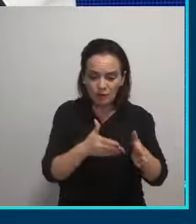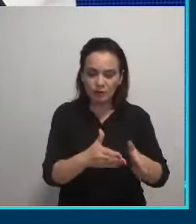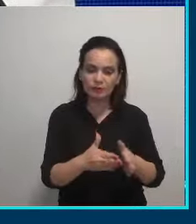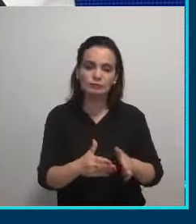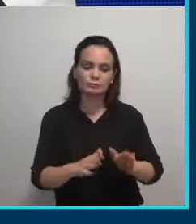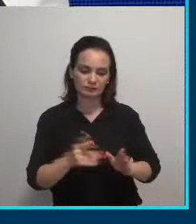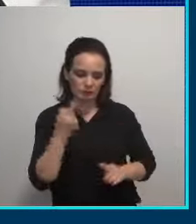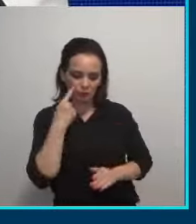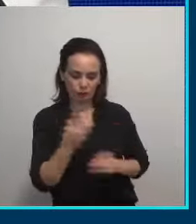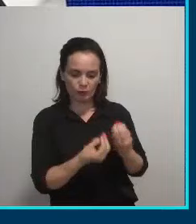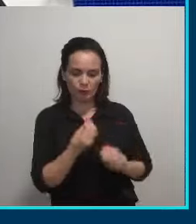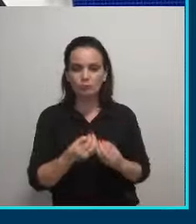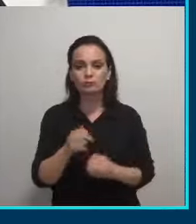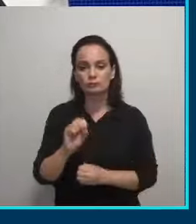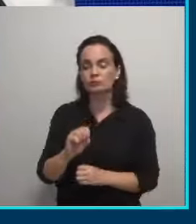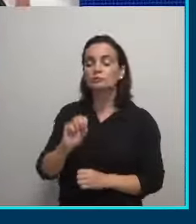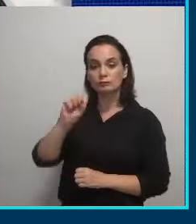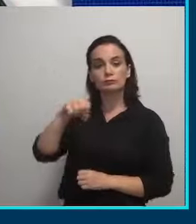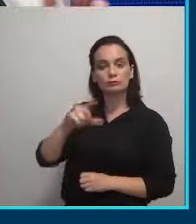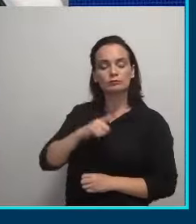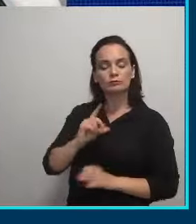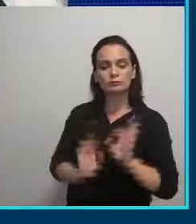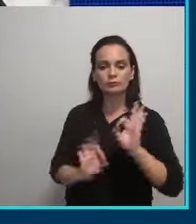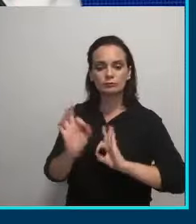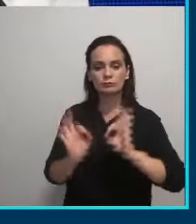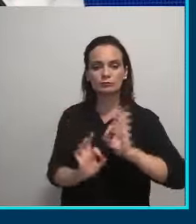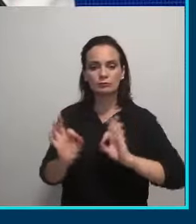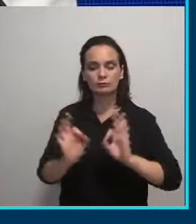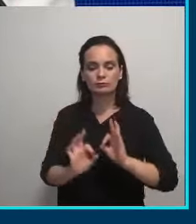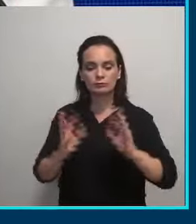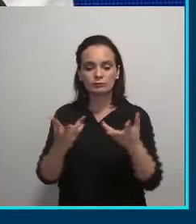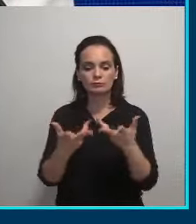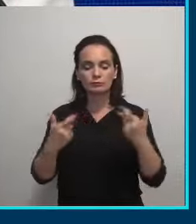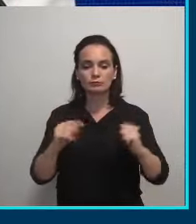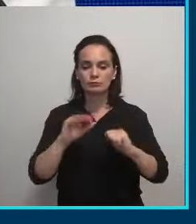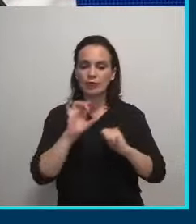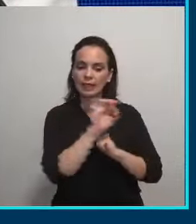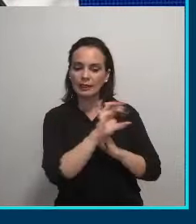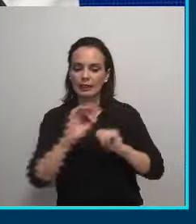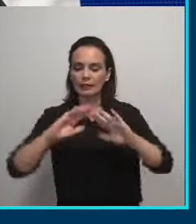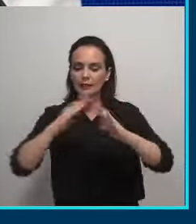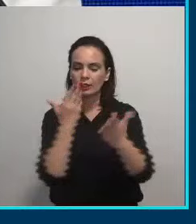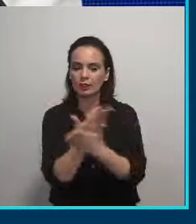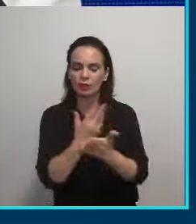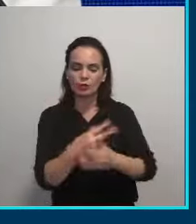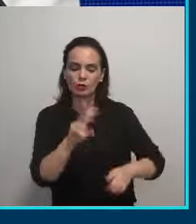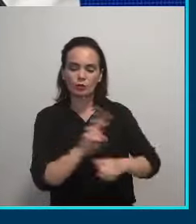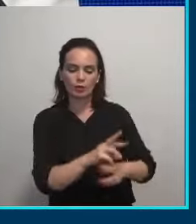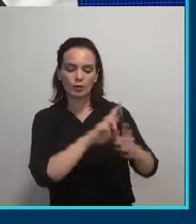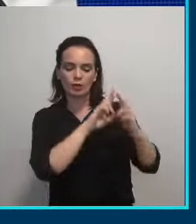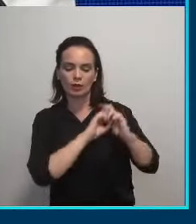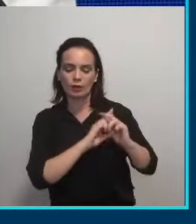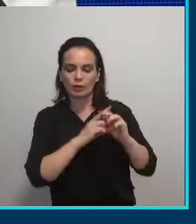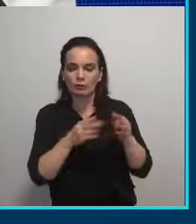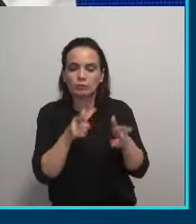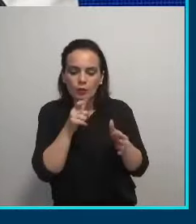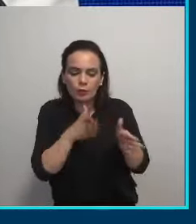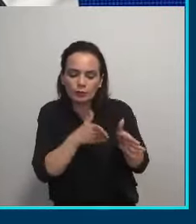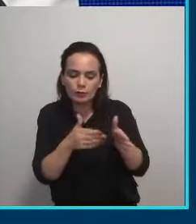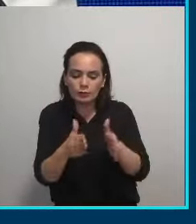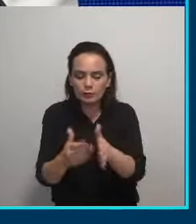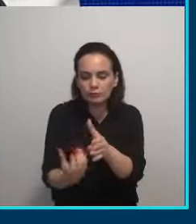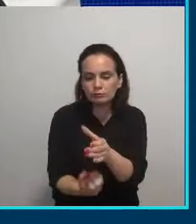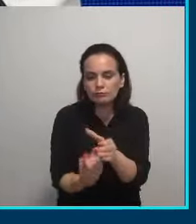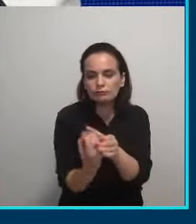nós temos um projeto maravilhoso, que é cada escola cuidar do fundo de vale ou da nascente que tem na sua rua. projeto